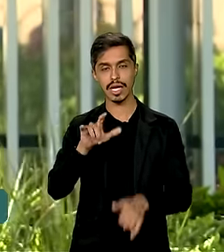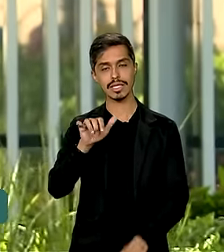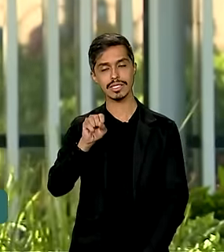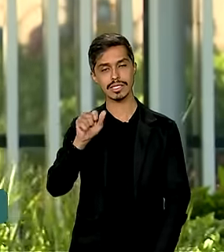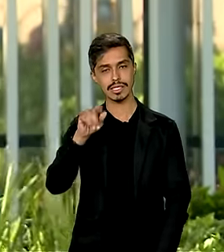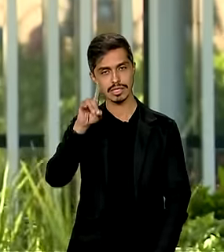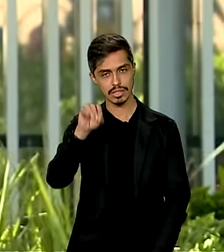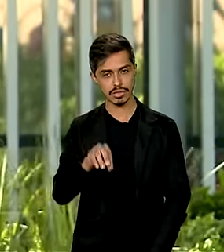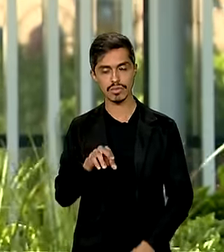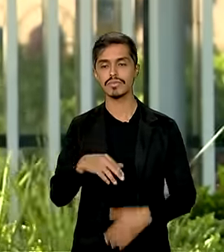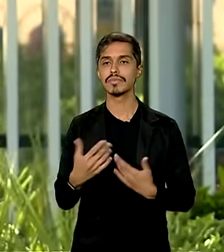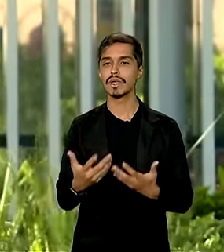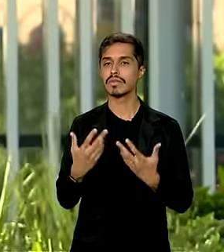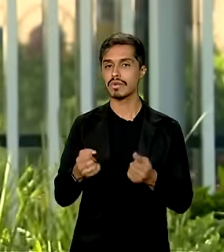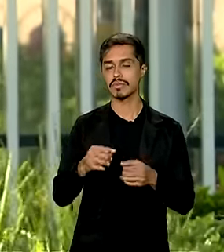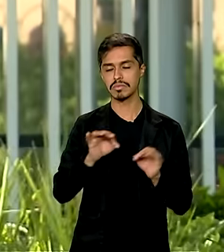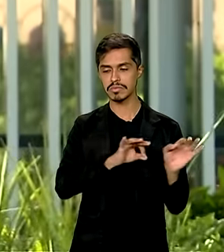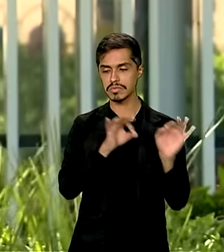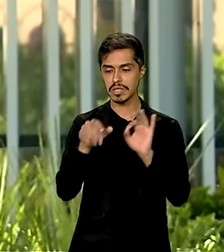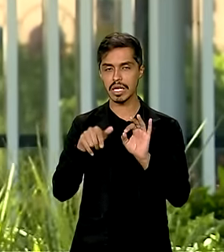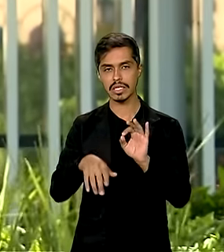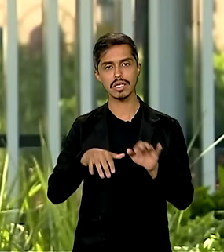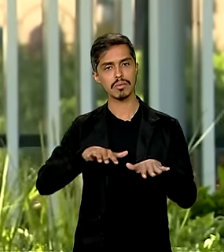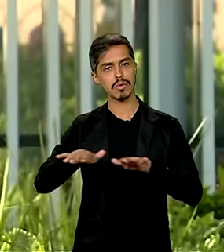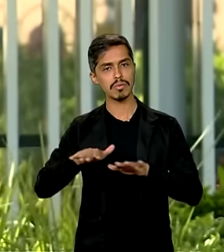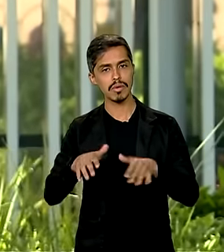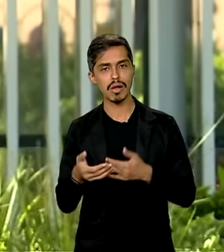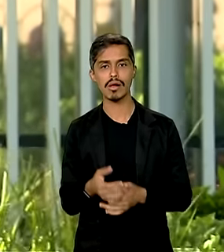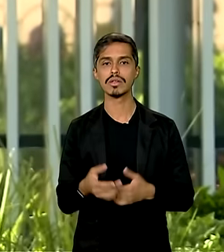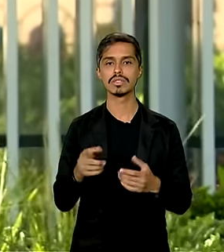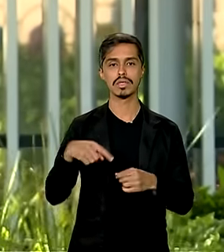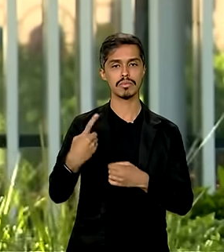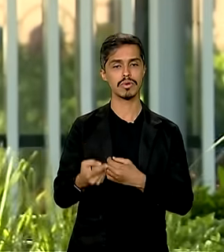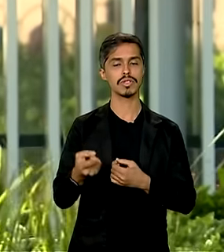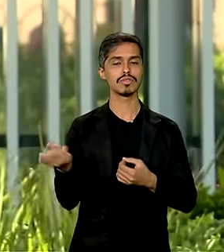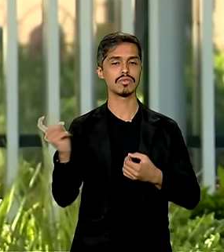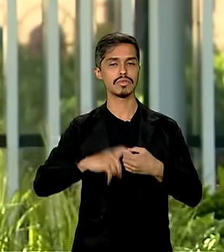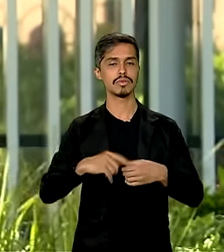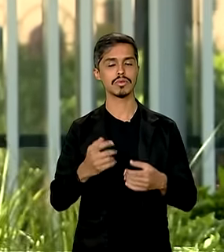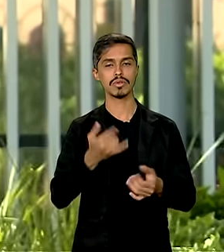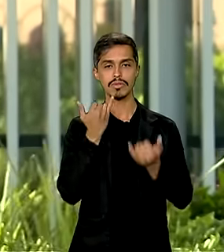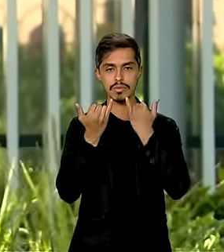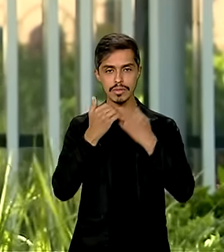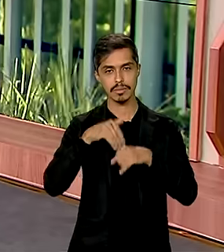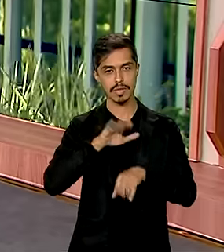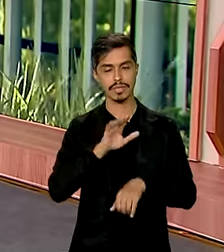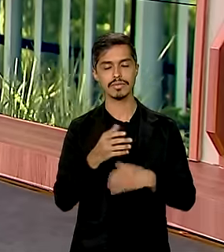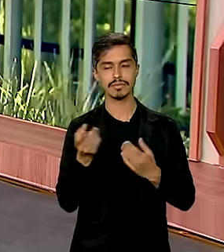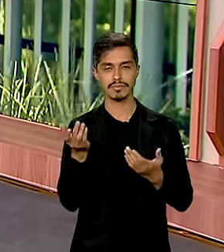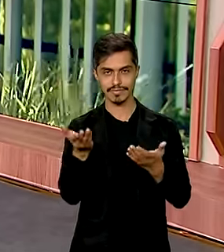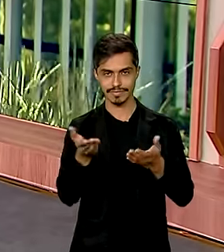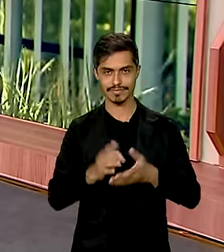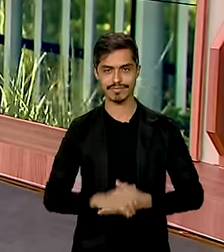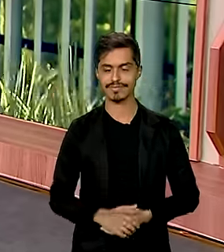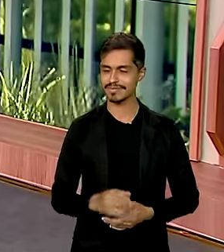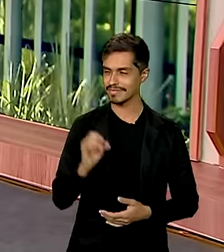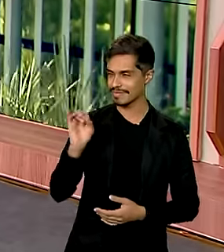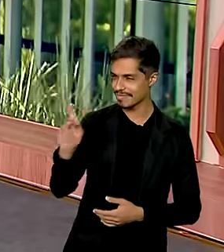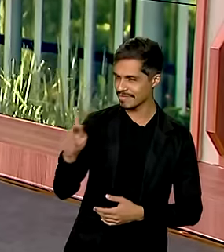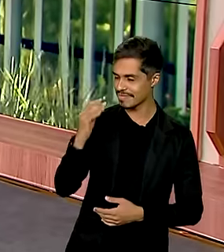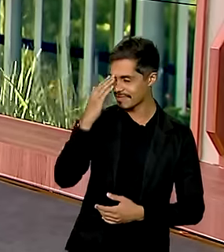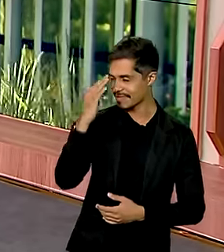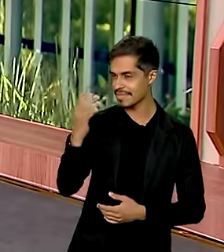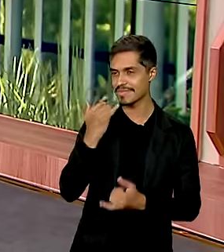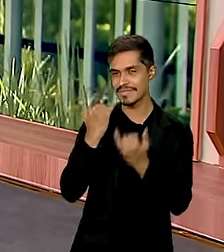Vanessa, a gente segue acompanhando a movimentação por aqui. E a qualquer momento, a gente volta com mais informações. Volto com você. Ok, Jéssica. Obrigada pelas